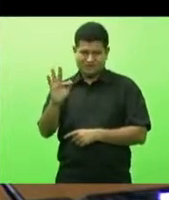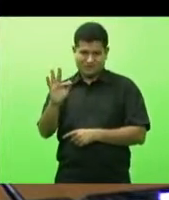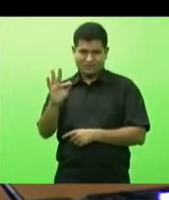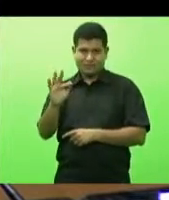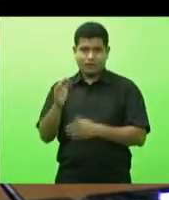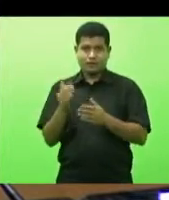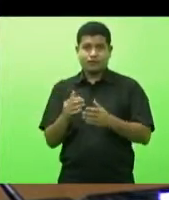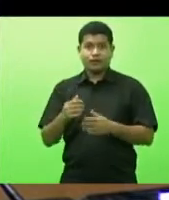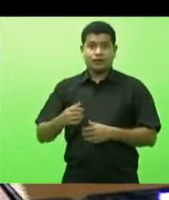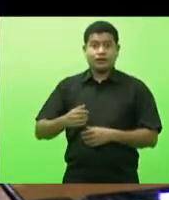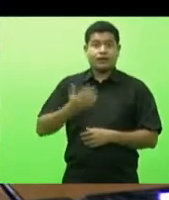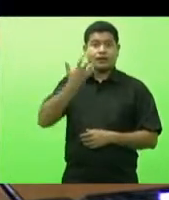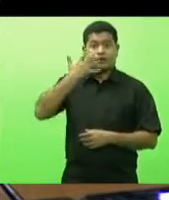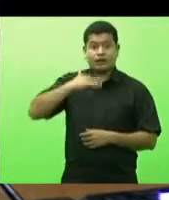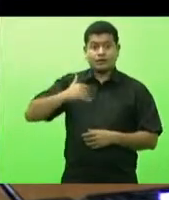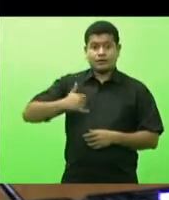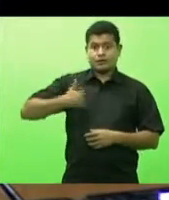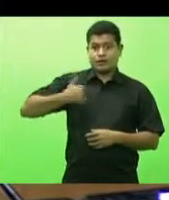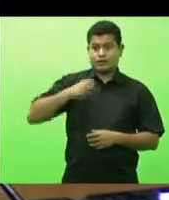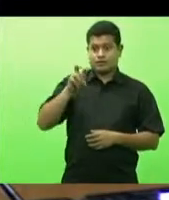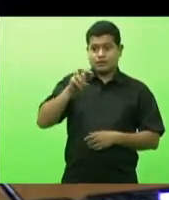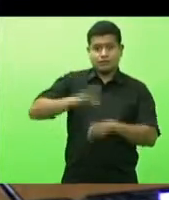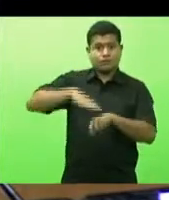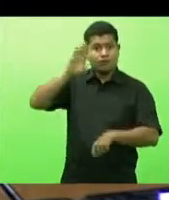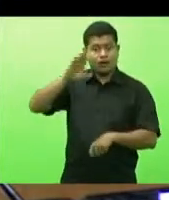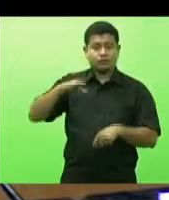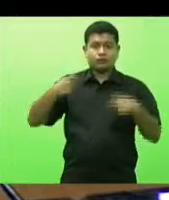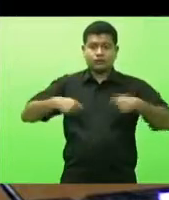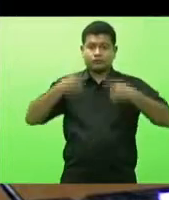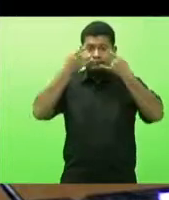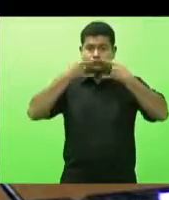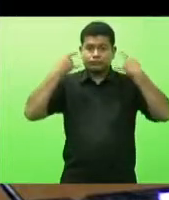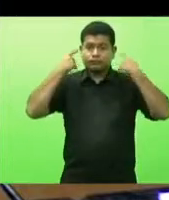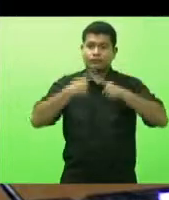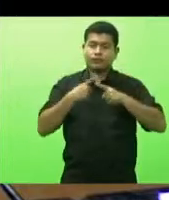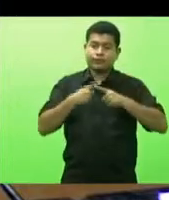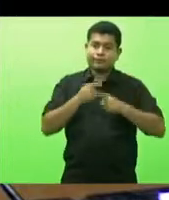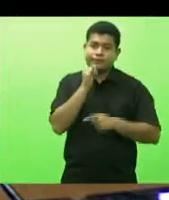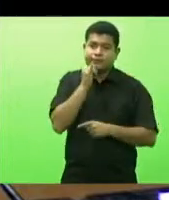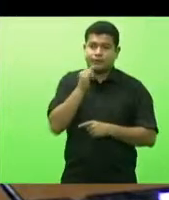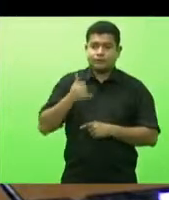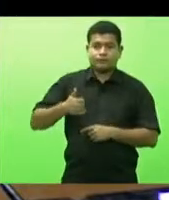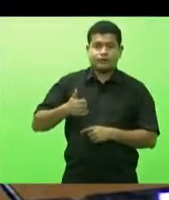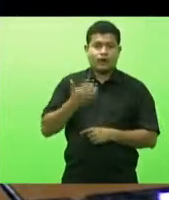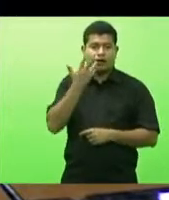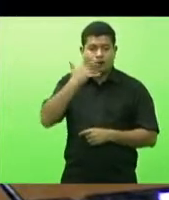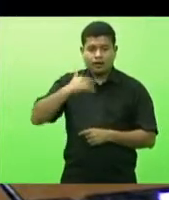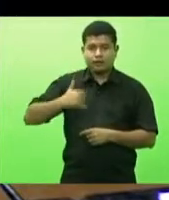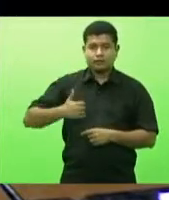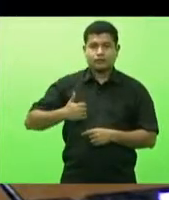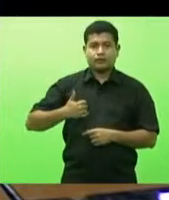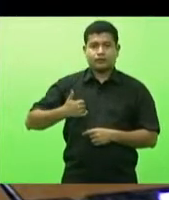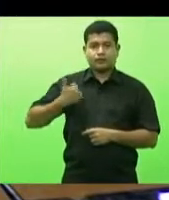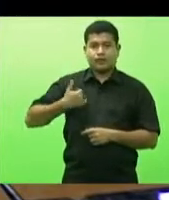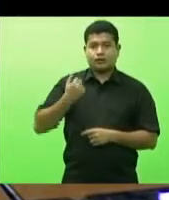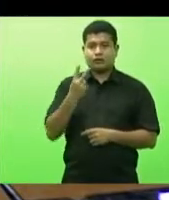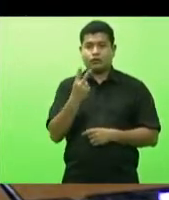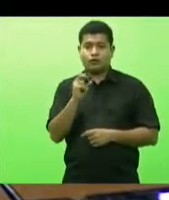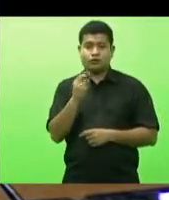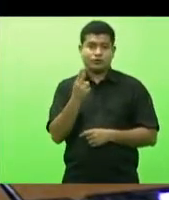usassem máscaras até porque uma criança com dois aninhos três aninhos dificilmente conseguiria